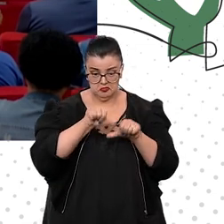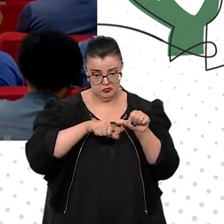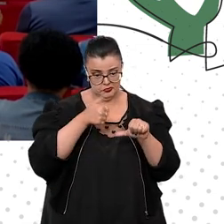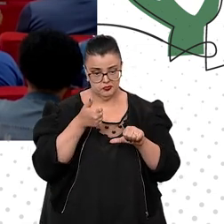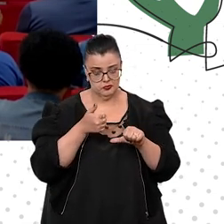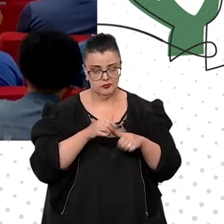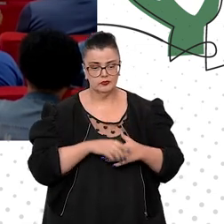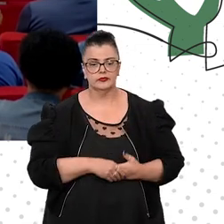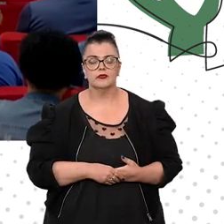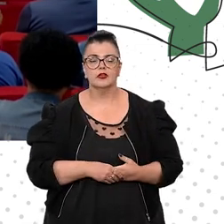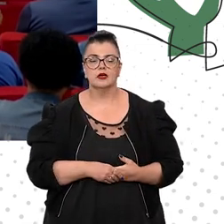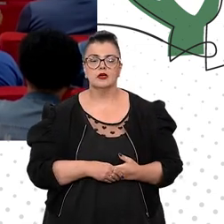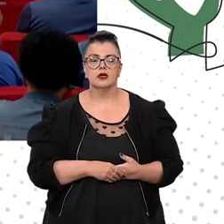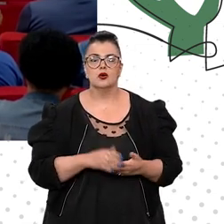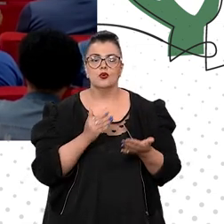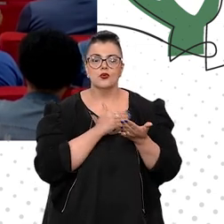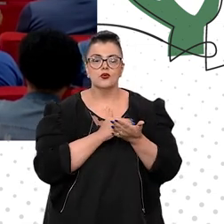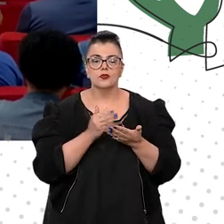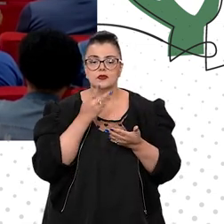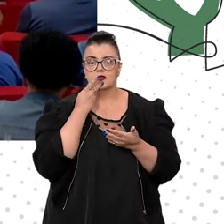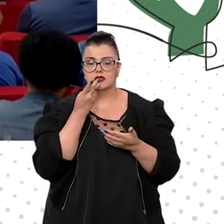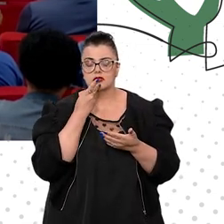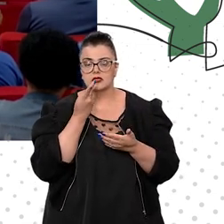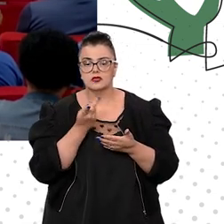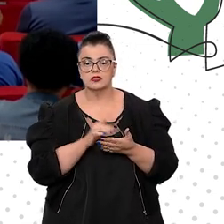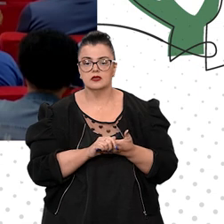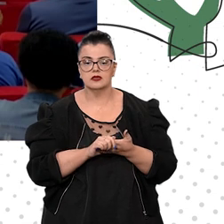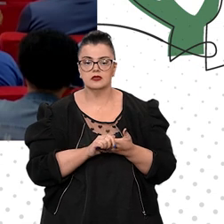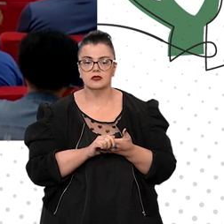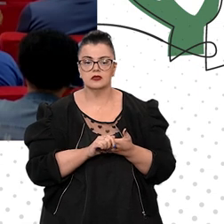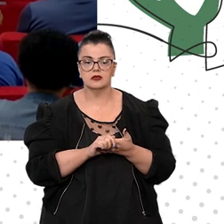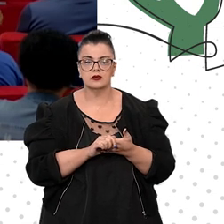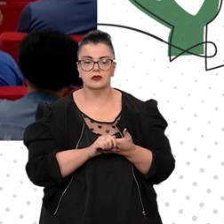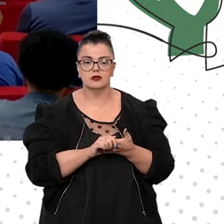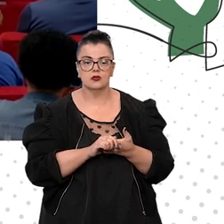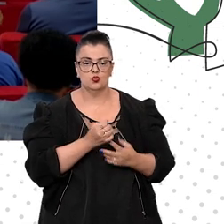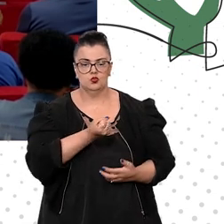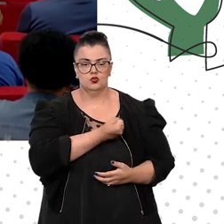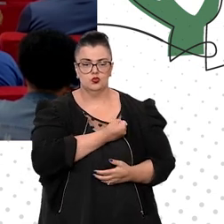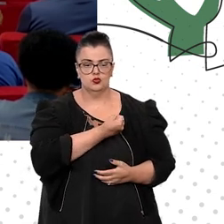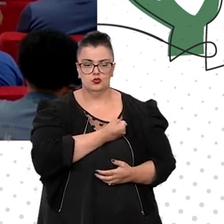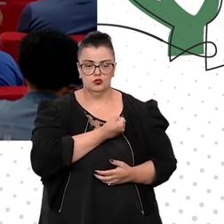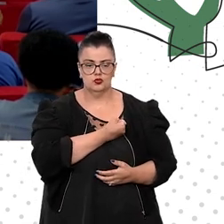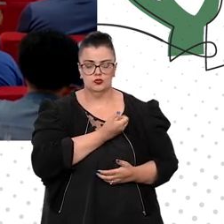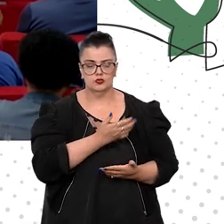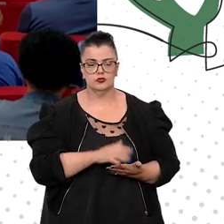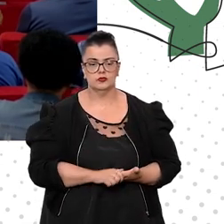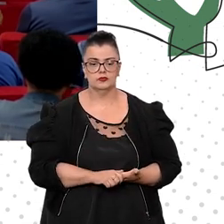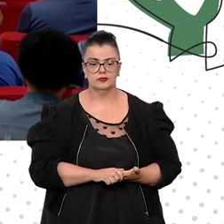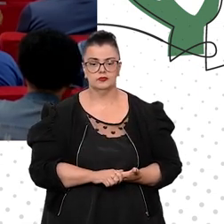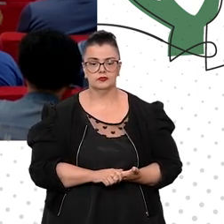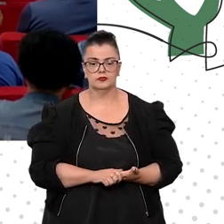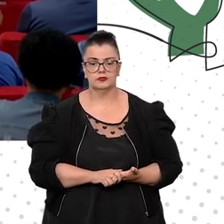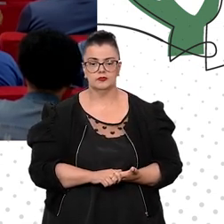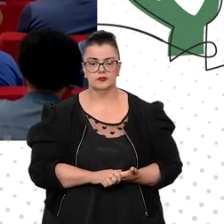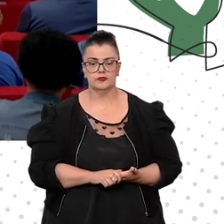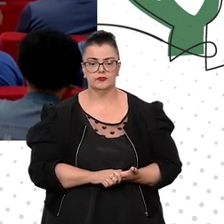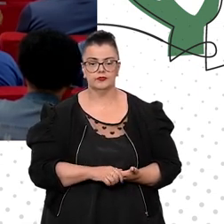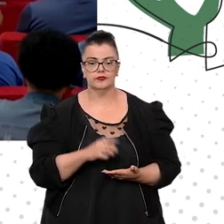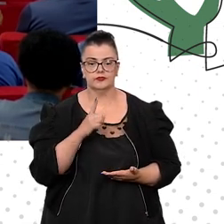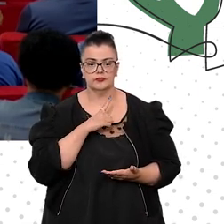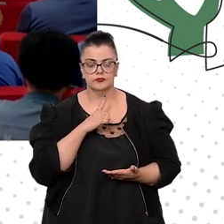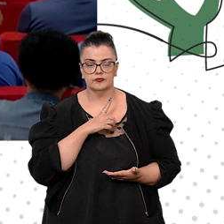eu começo precisamente com esses números que são